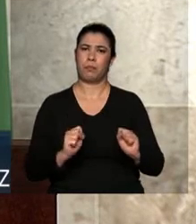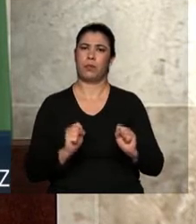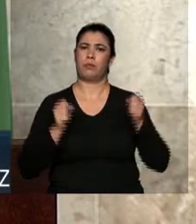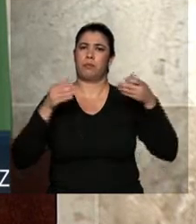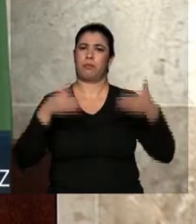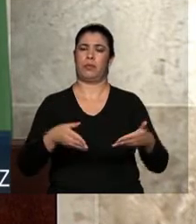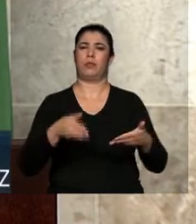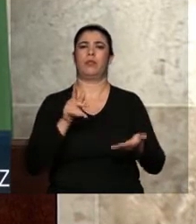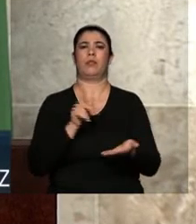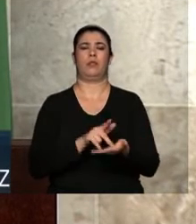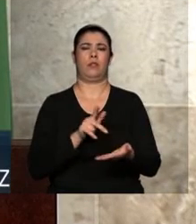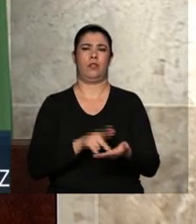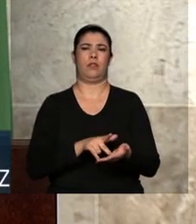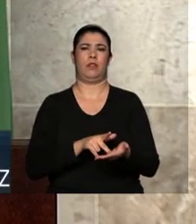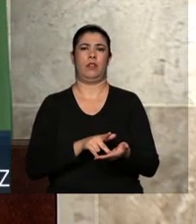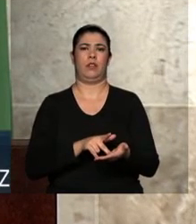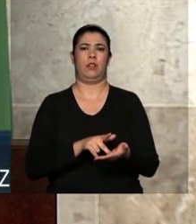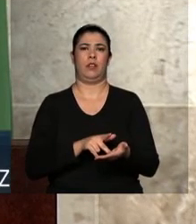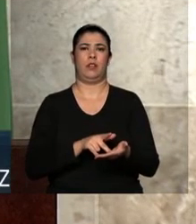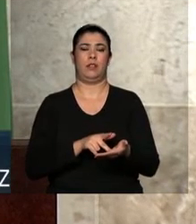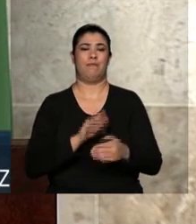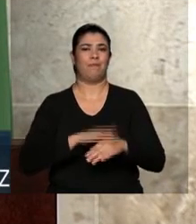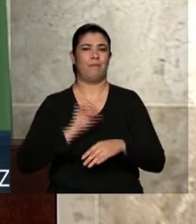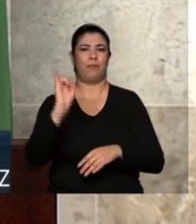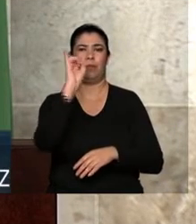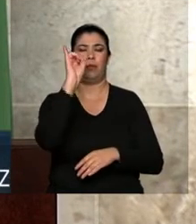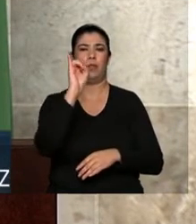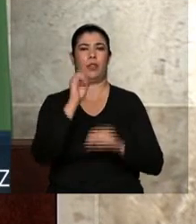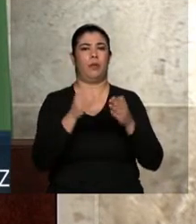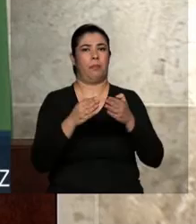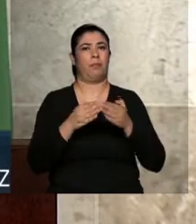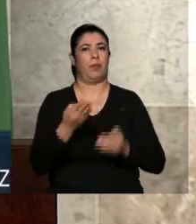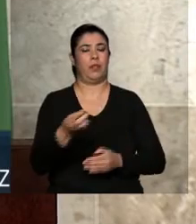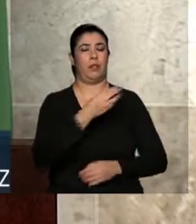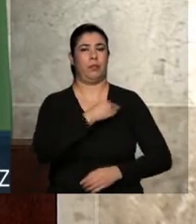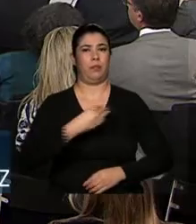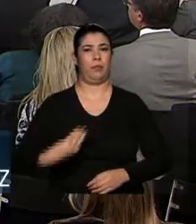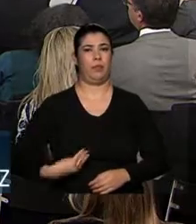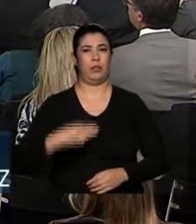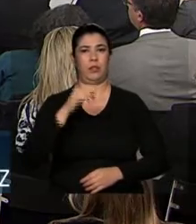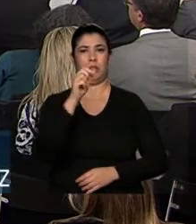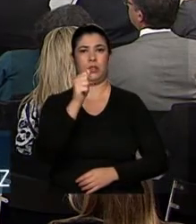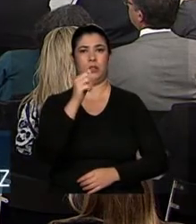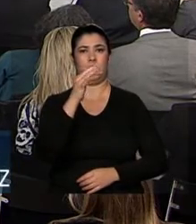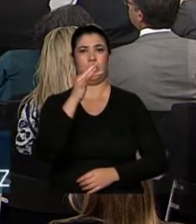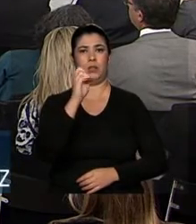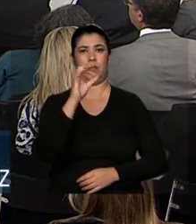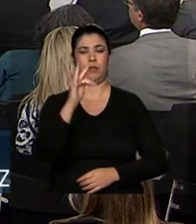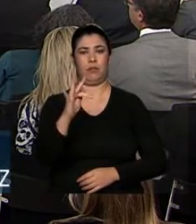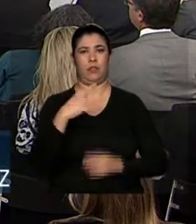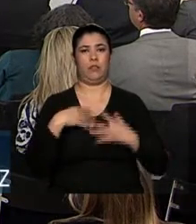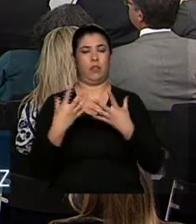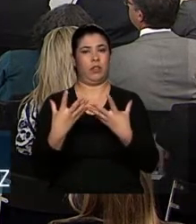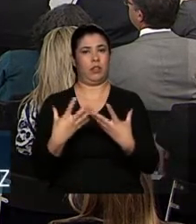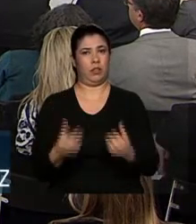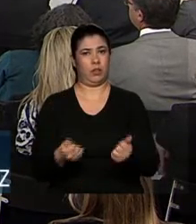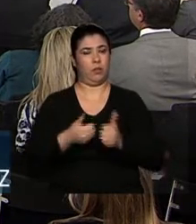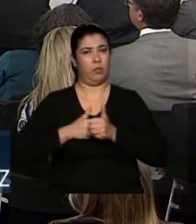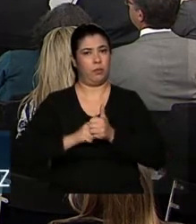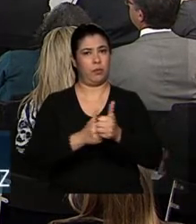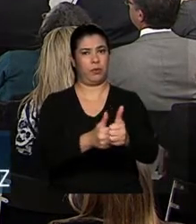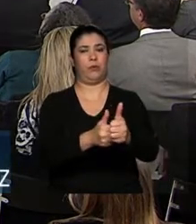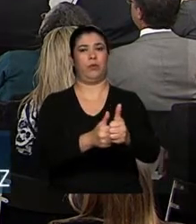e, sobretudo, peço ao ministro Guilherme Afif, que assuma a direção dos trabalhos